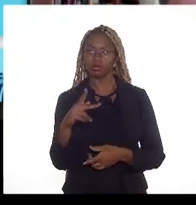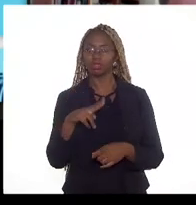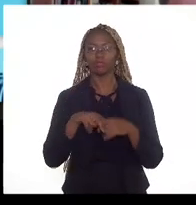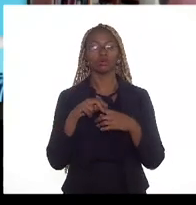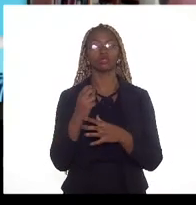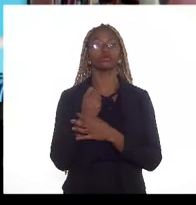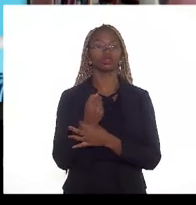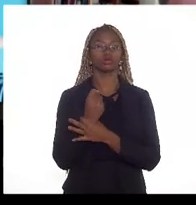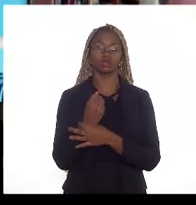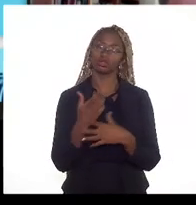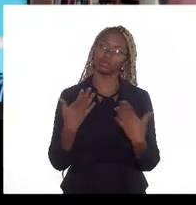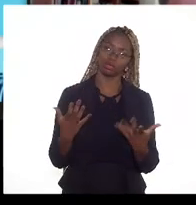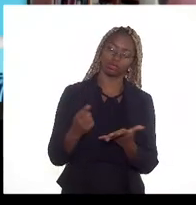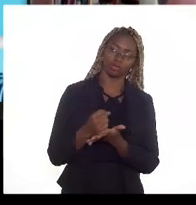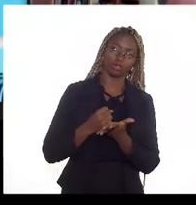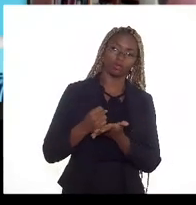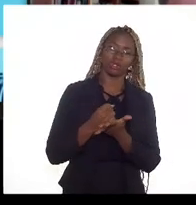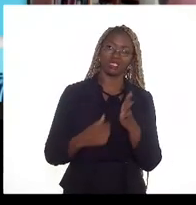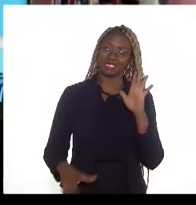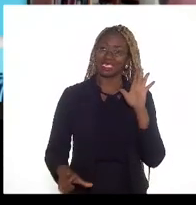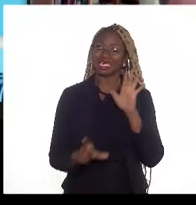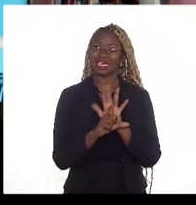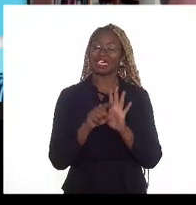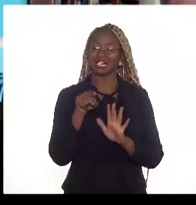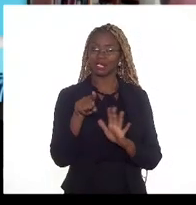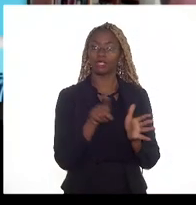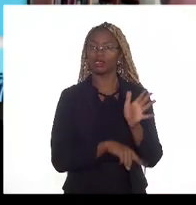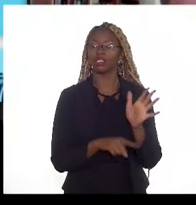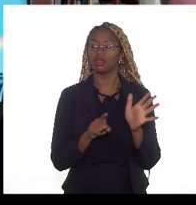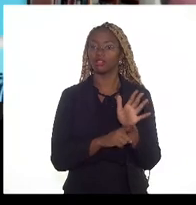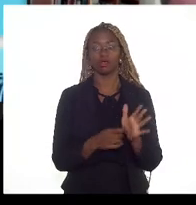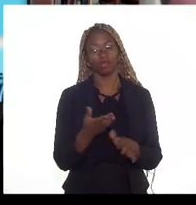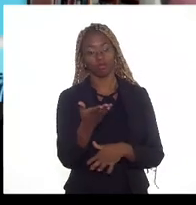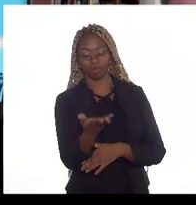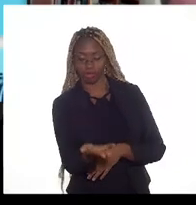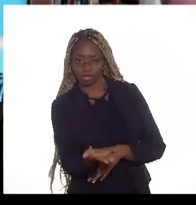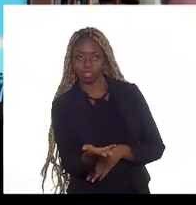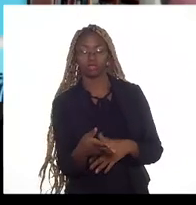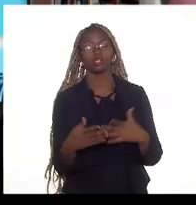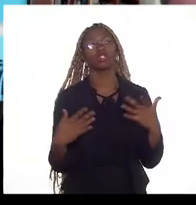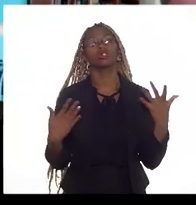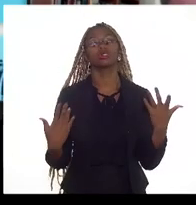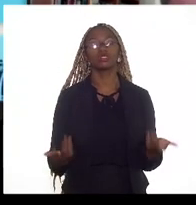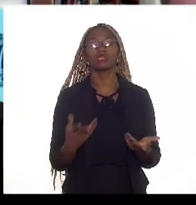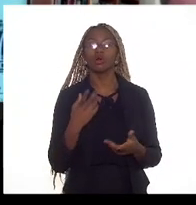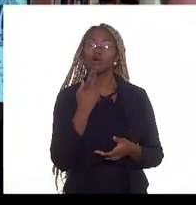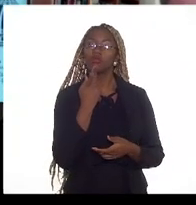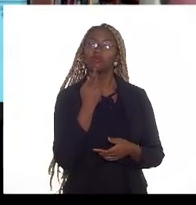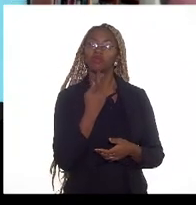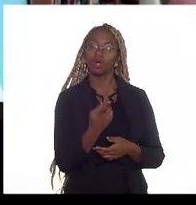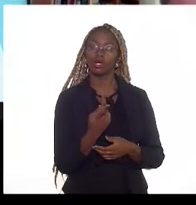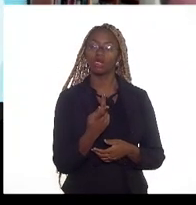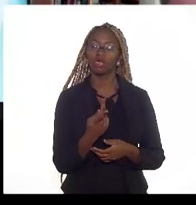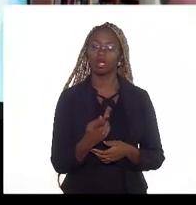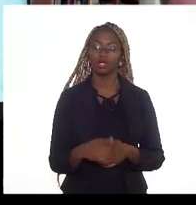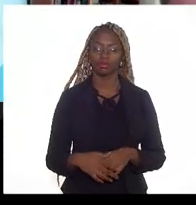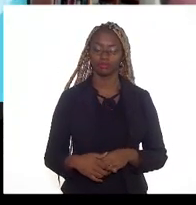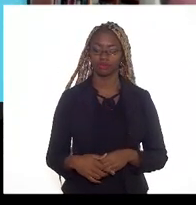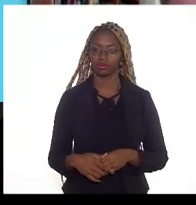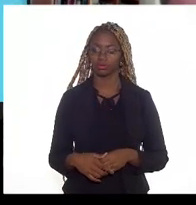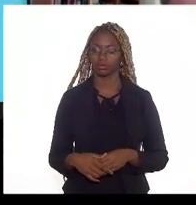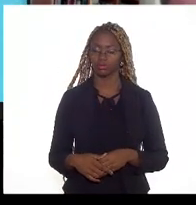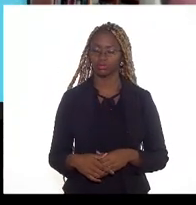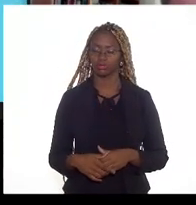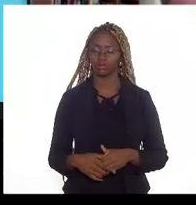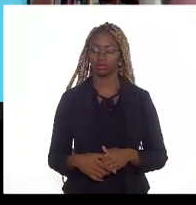a base legal para a dedução está aí e vamos falar então sobre o